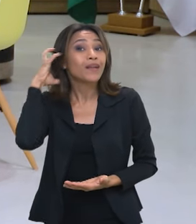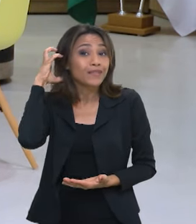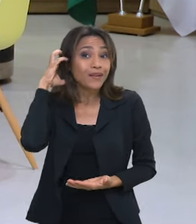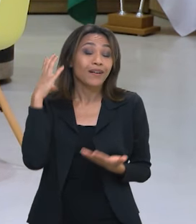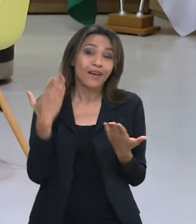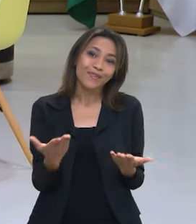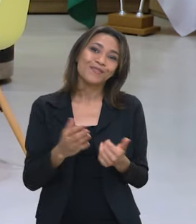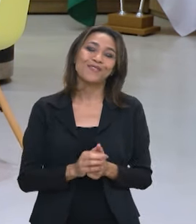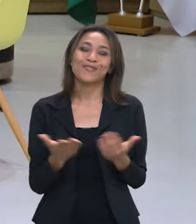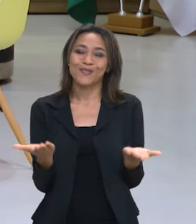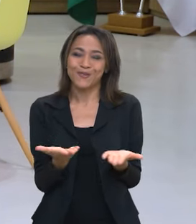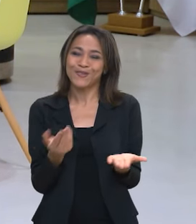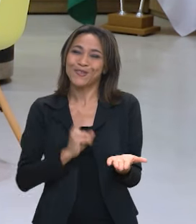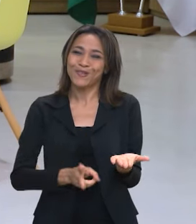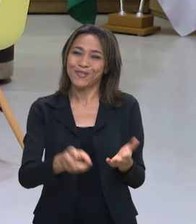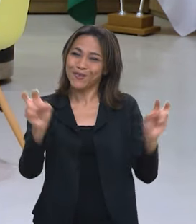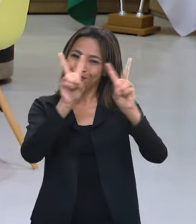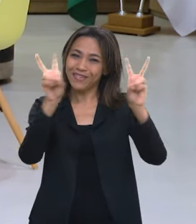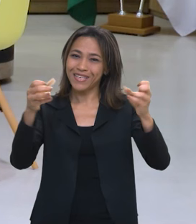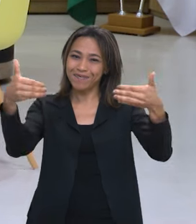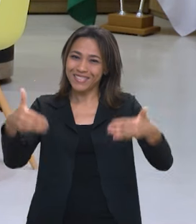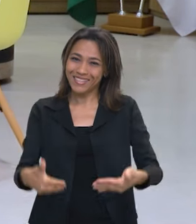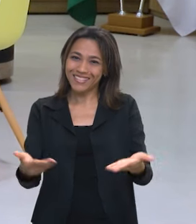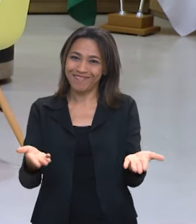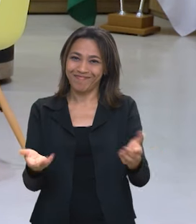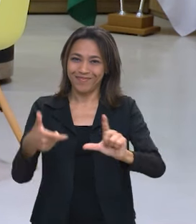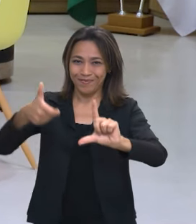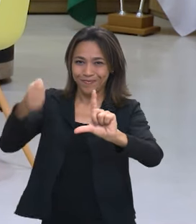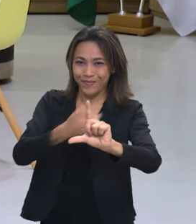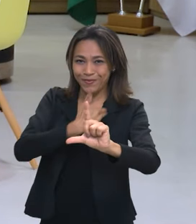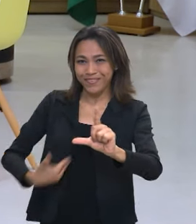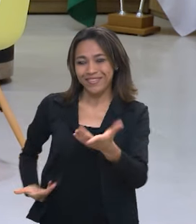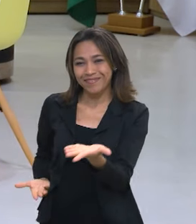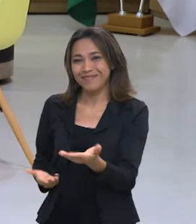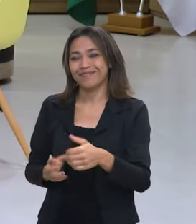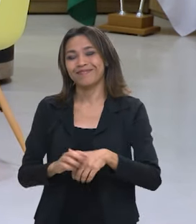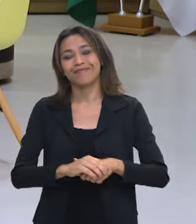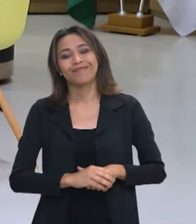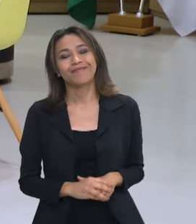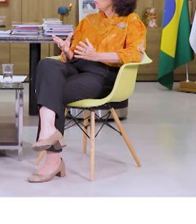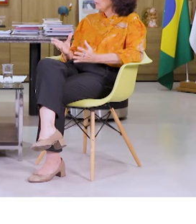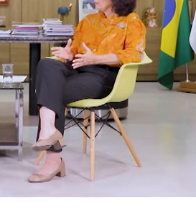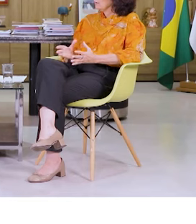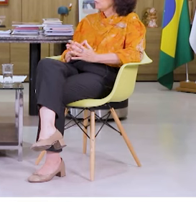pela Rede Nacional de Rádio e o Brasil continua em pauta aqui no Canal Gov